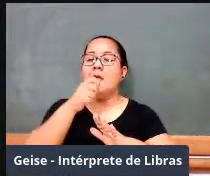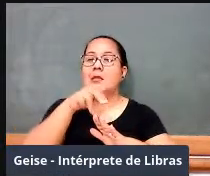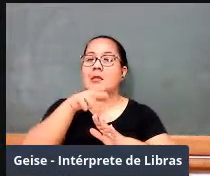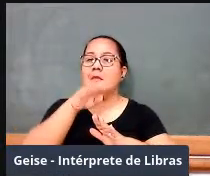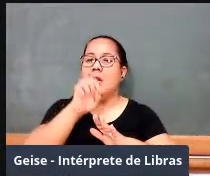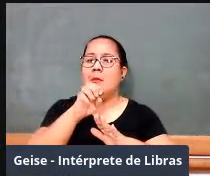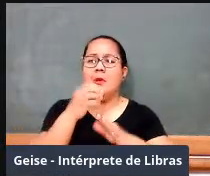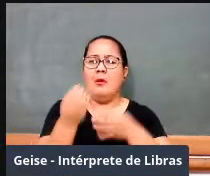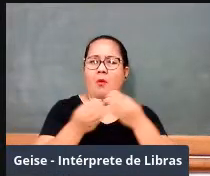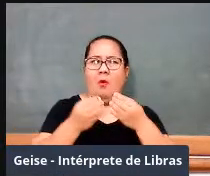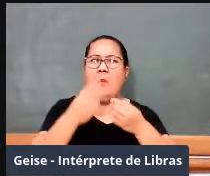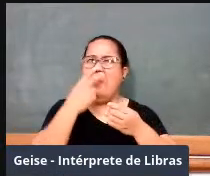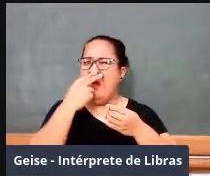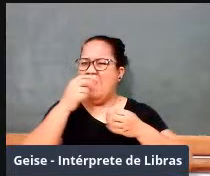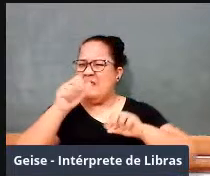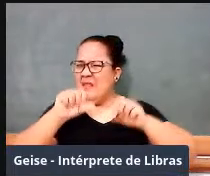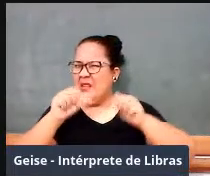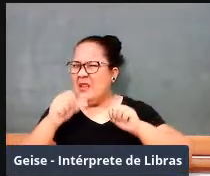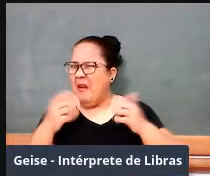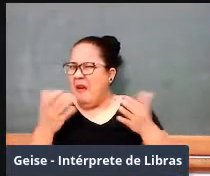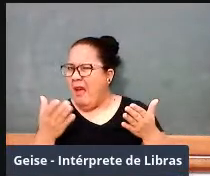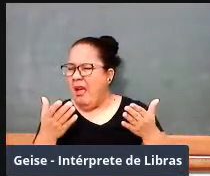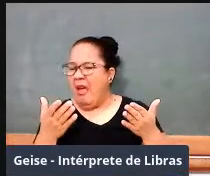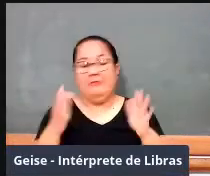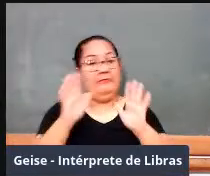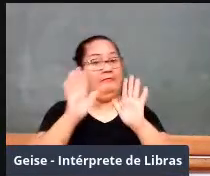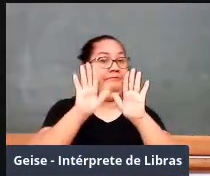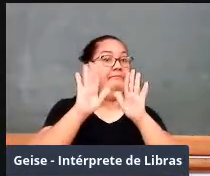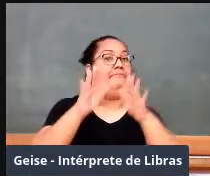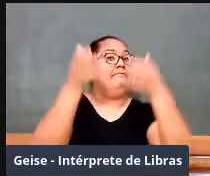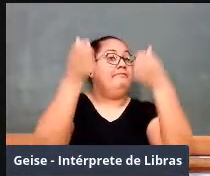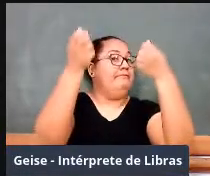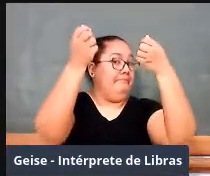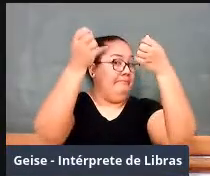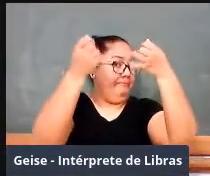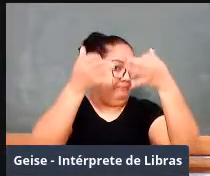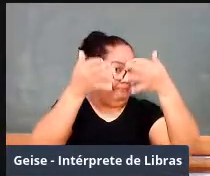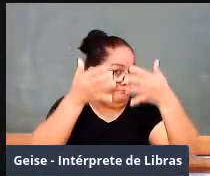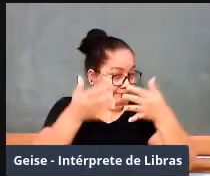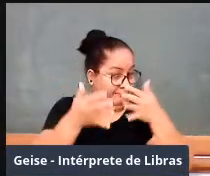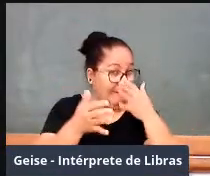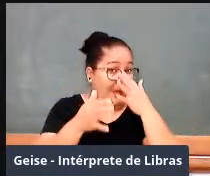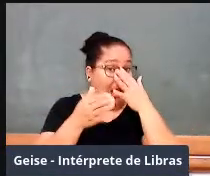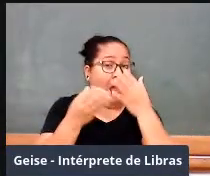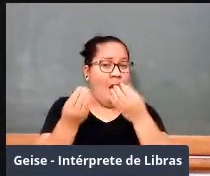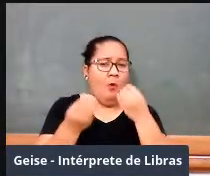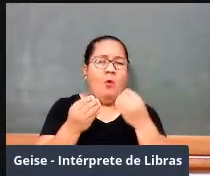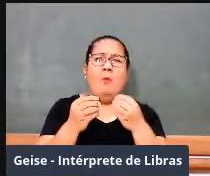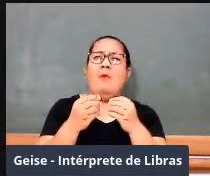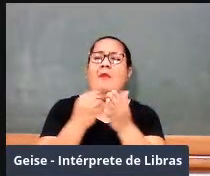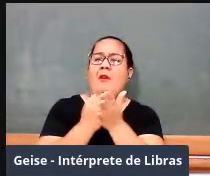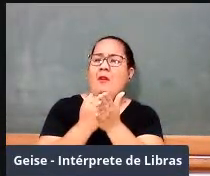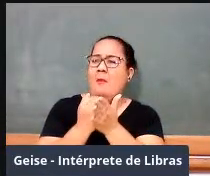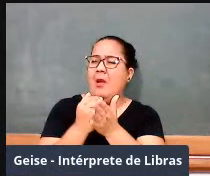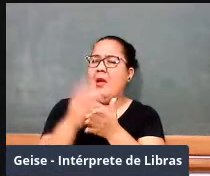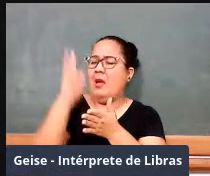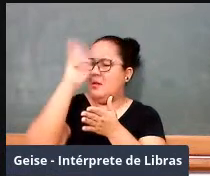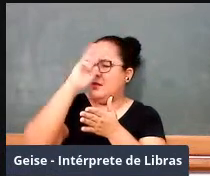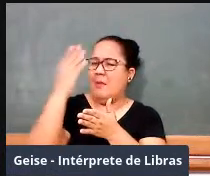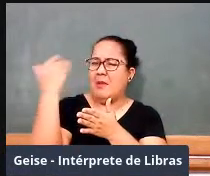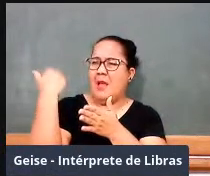pontos de exame. Para isso, a gente já vai dar um salto e chegar no comecinho do